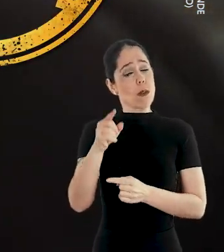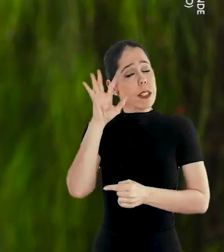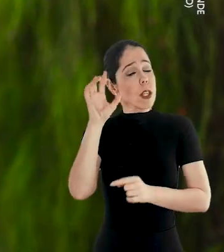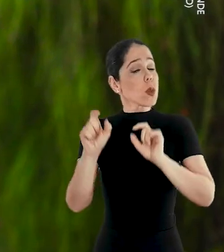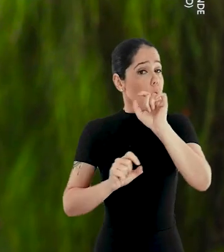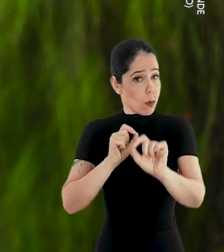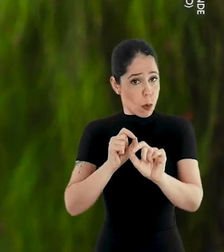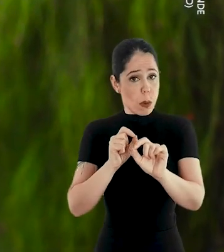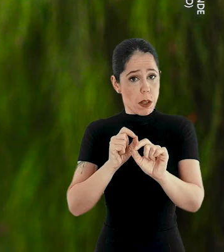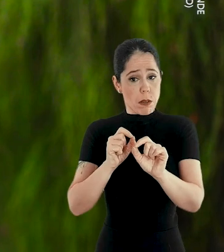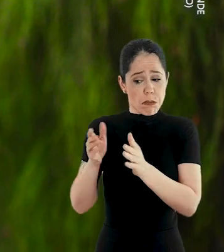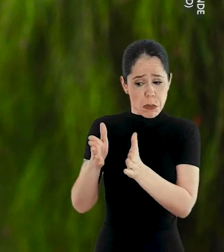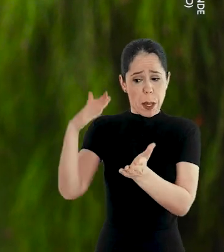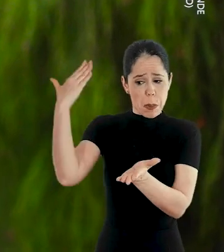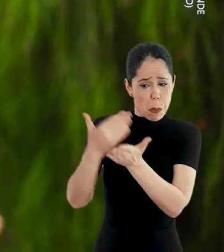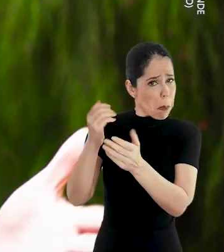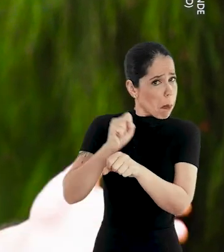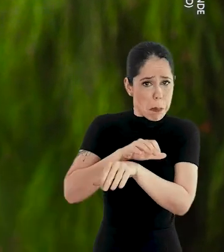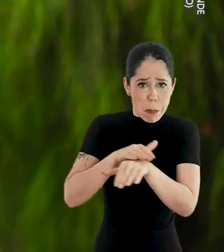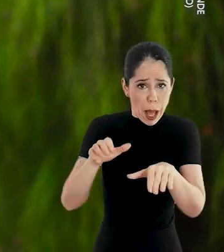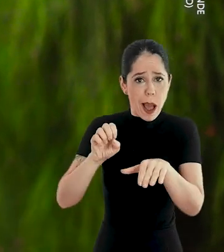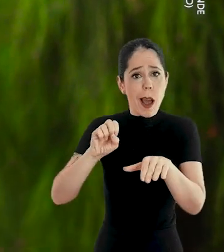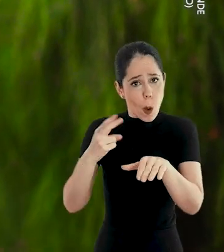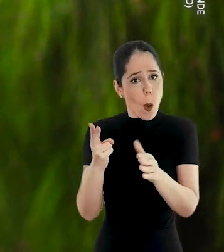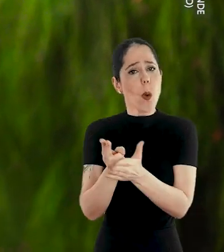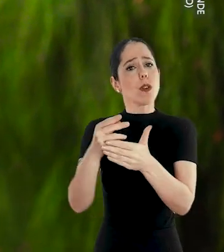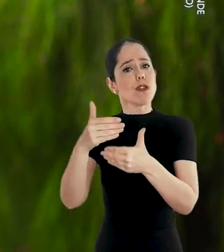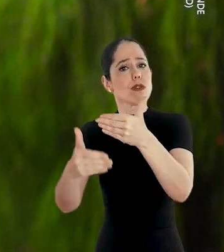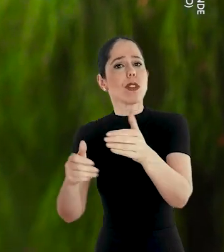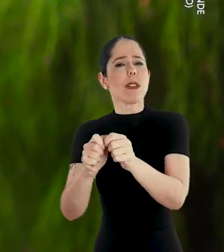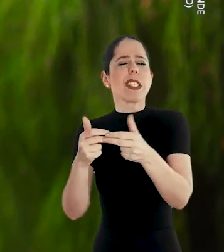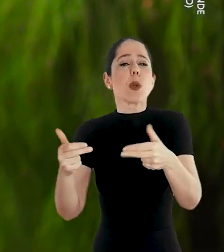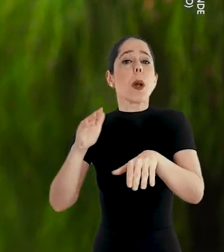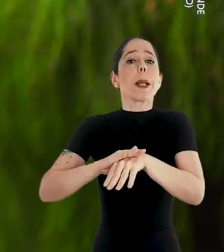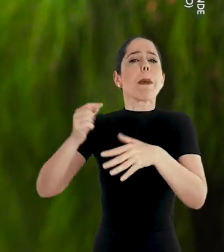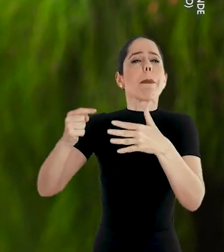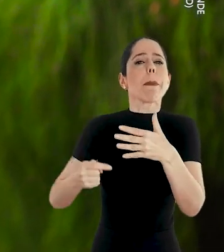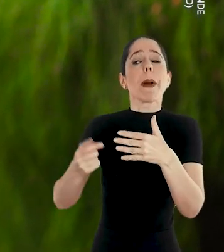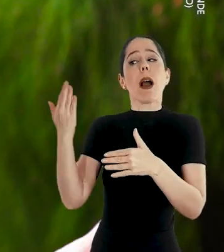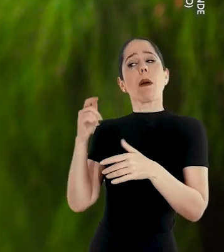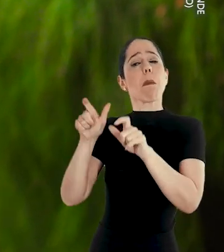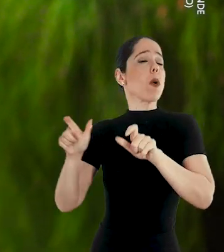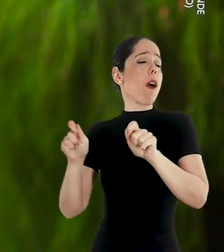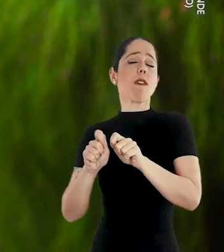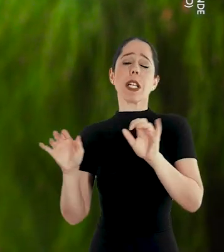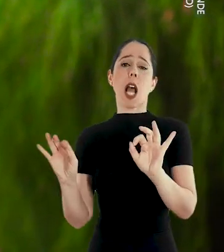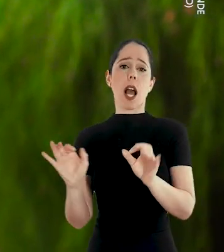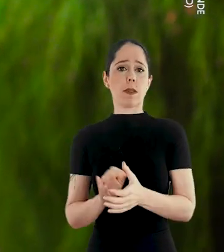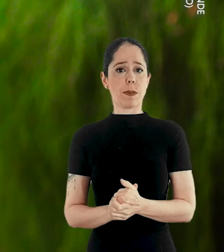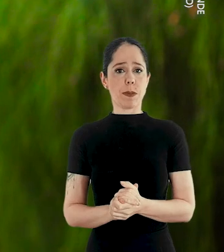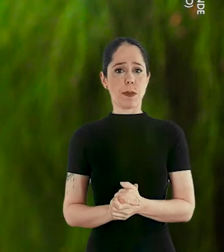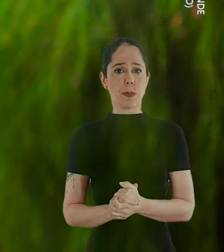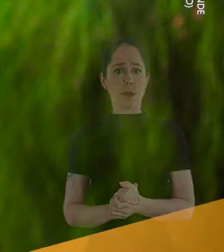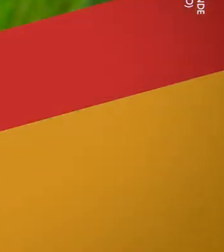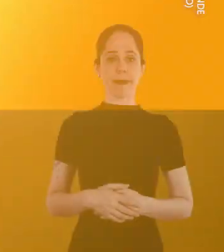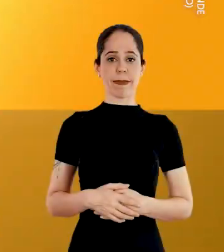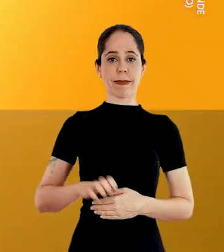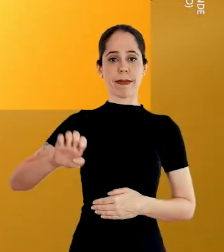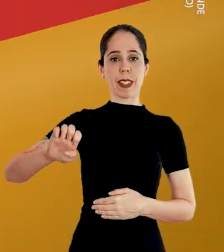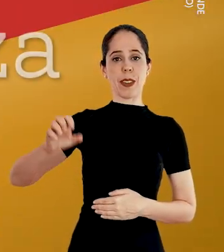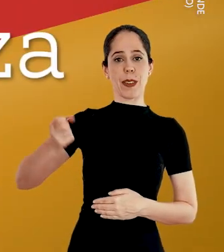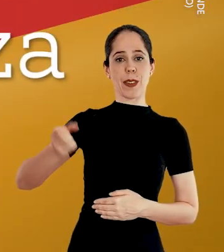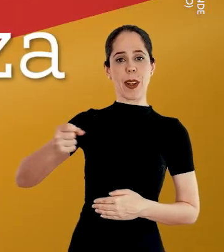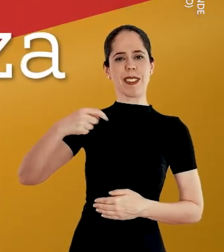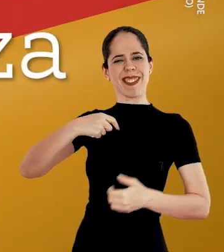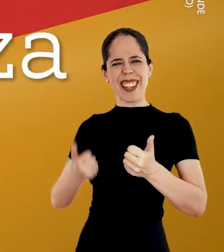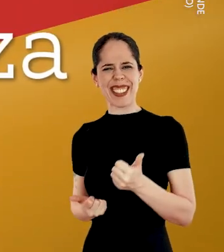tinha. E agora é você que vai decidir se nós vamos parar no meio do caminho ou se vamos seguir em frente, fazendo o que antes ninguém tinha feito. É com o